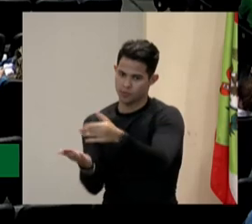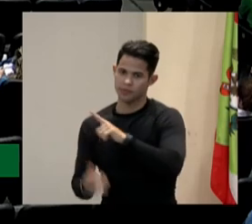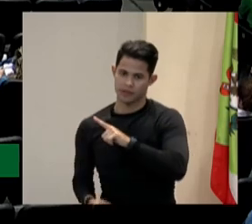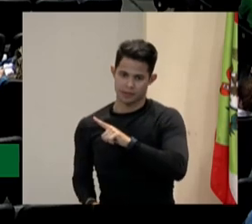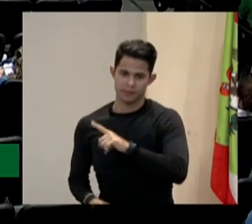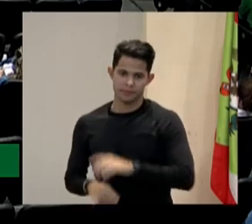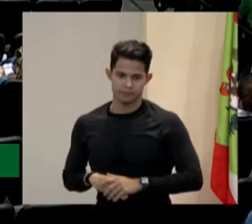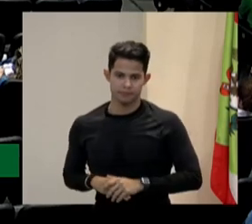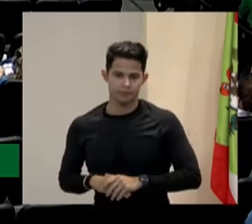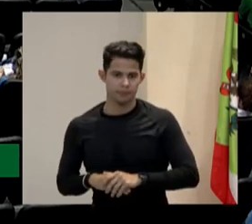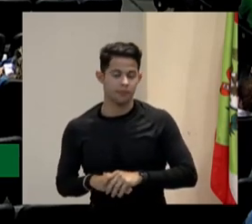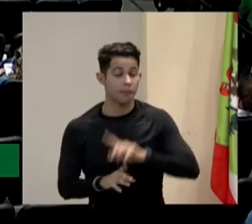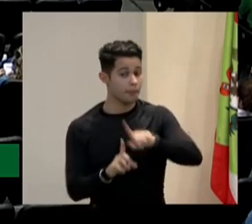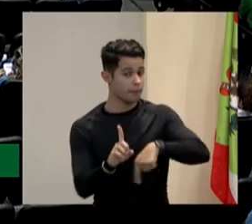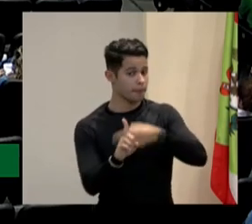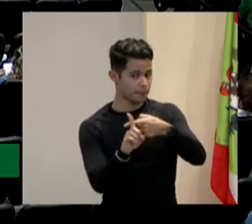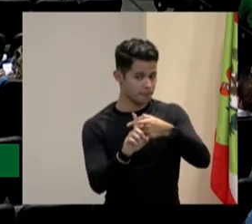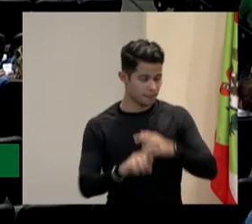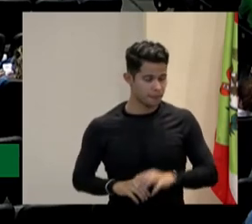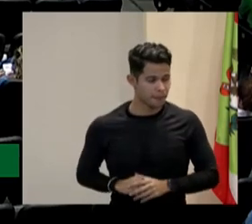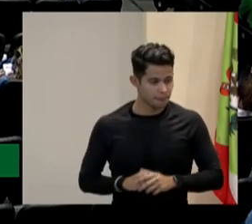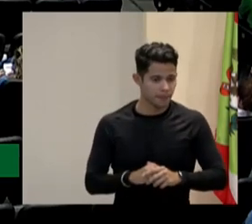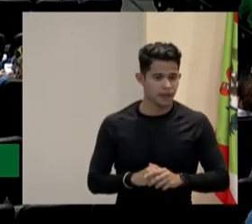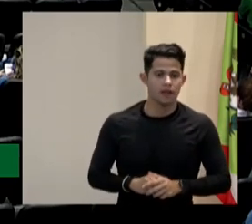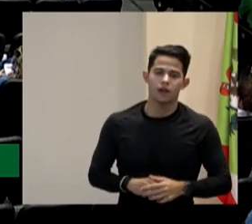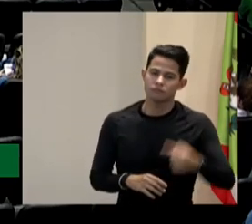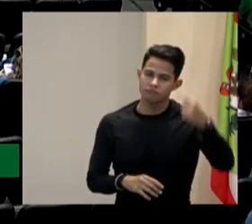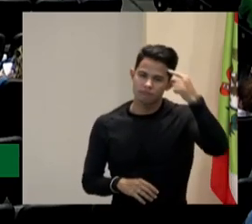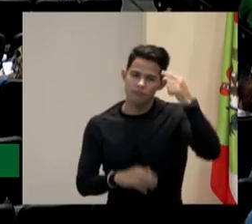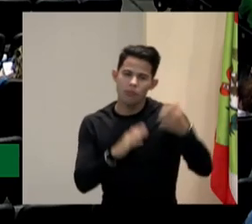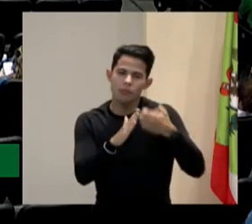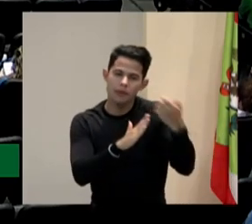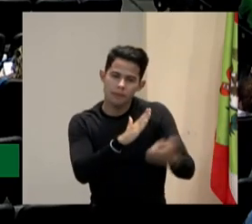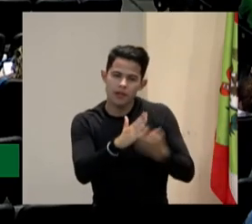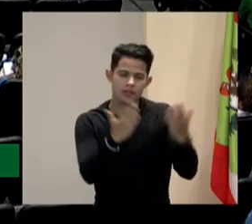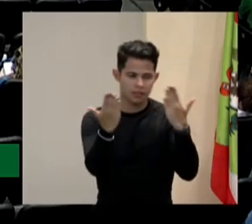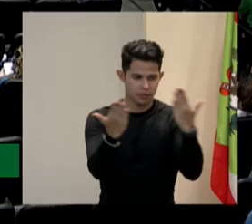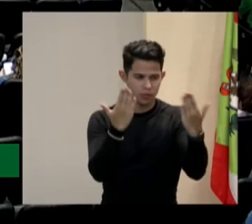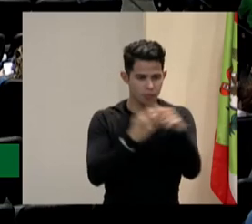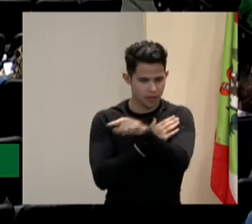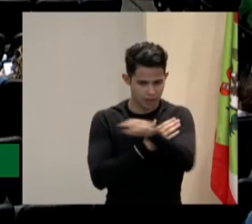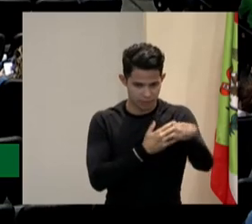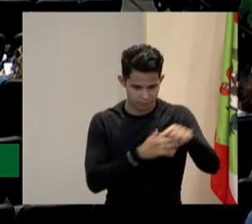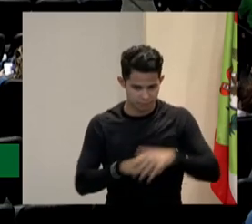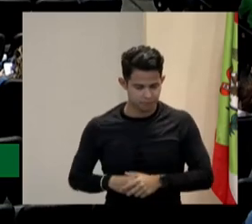Então vamos pensar numa empresa para mim fazer aqui um comparativo com vocês.